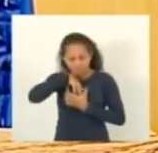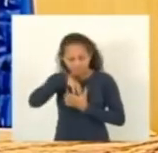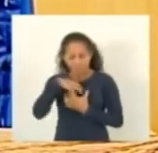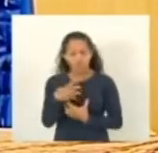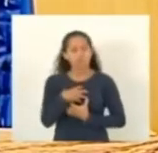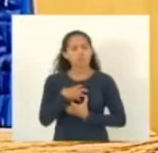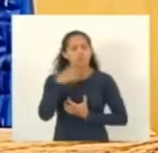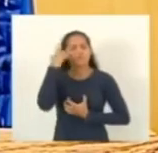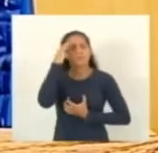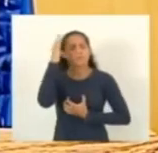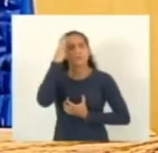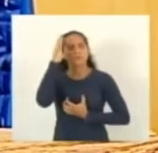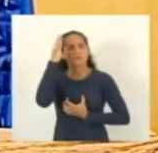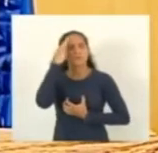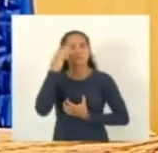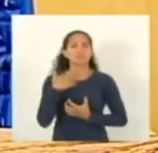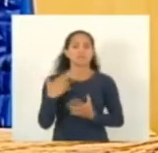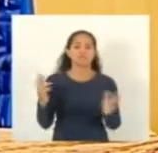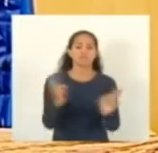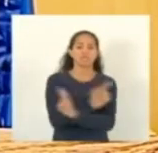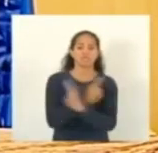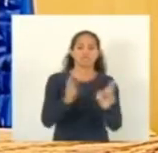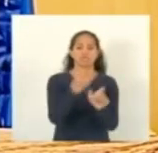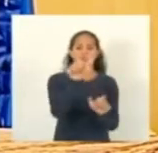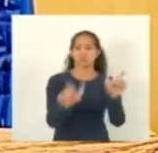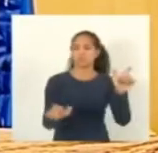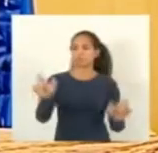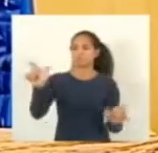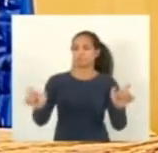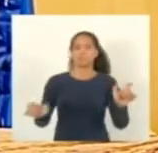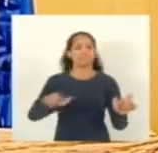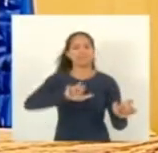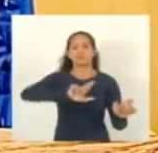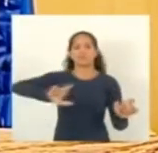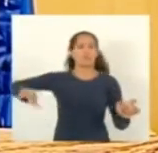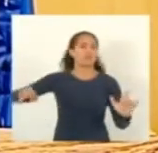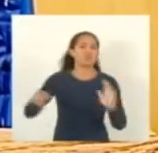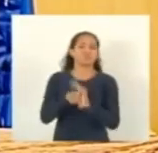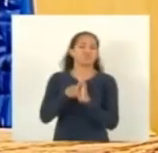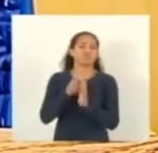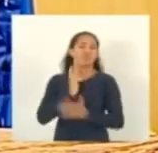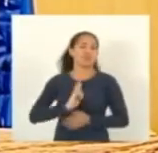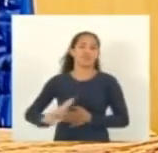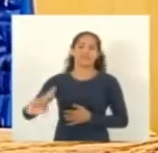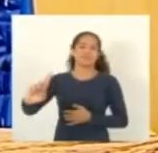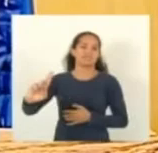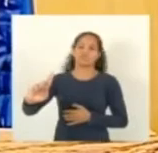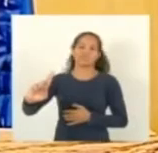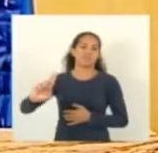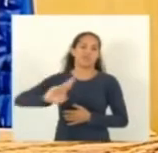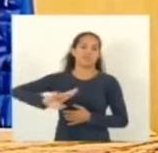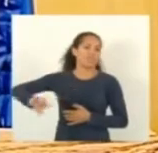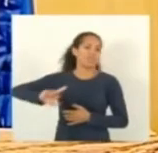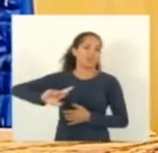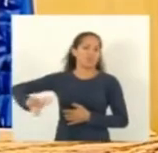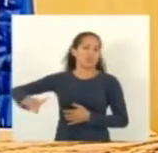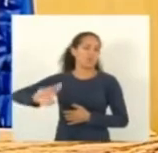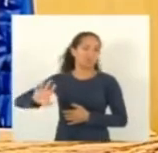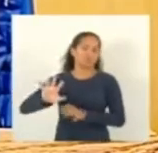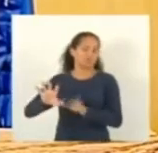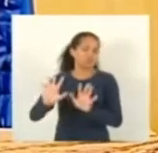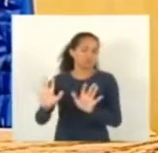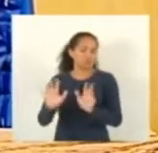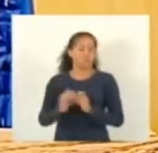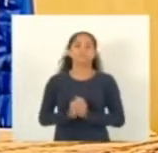para pensar em termos de relações humanas não só o sentido religioso que tem essa essa questão